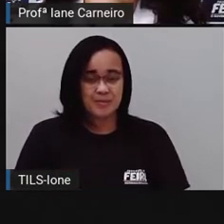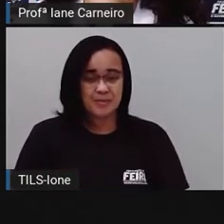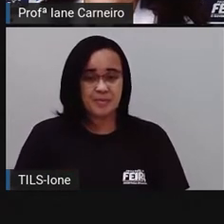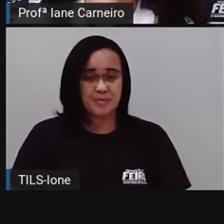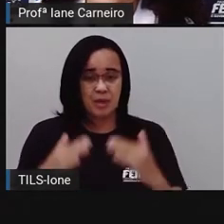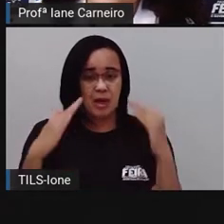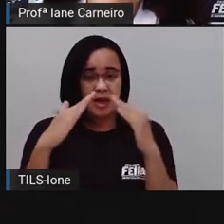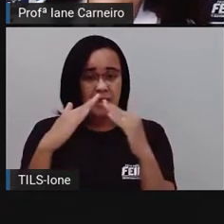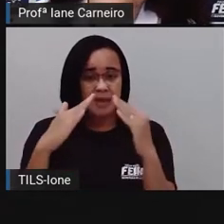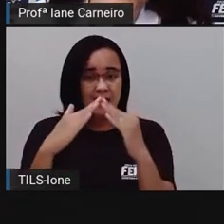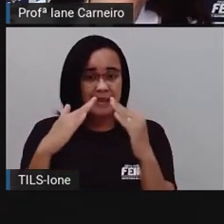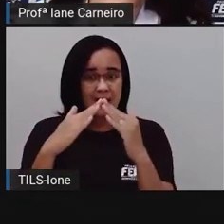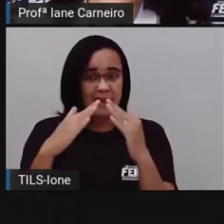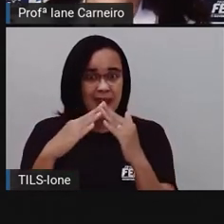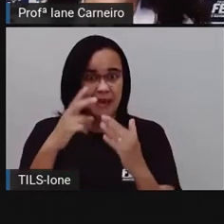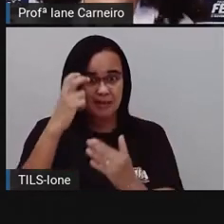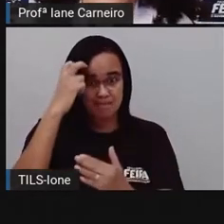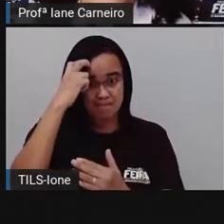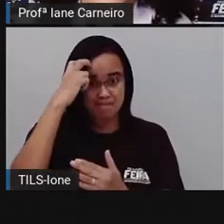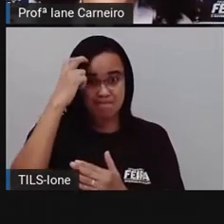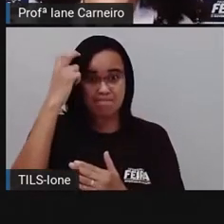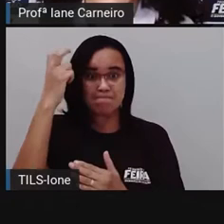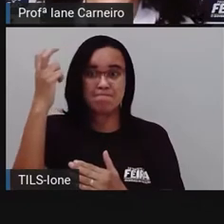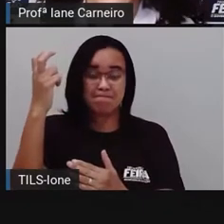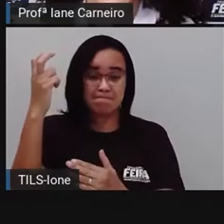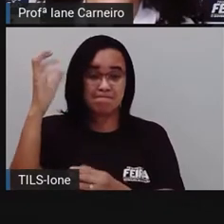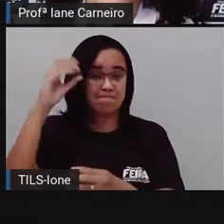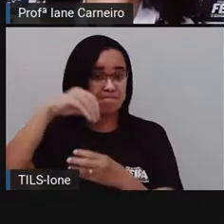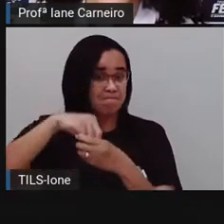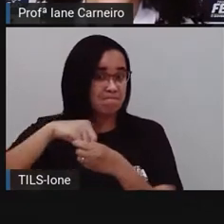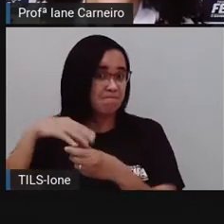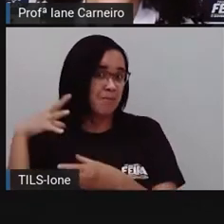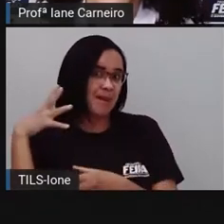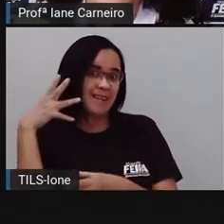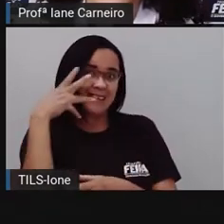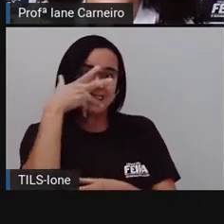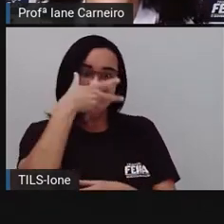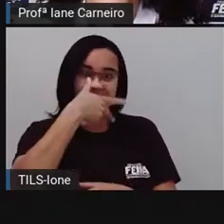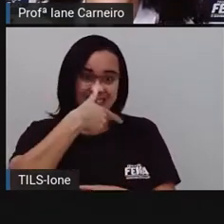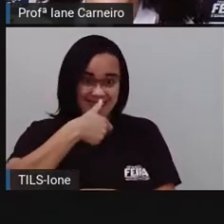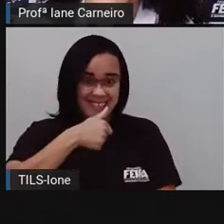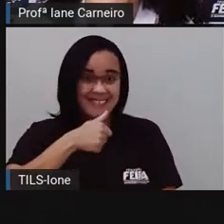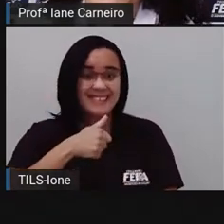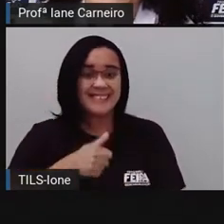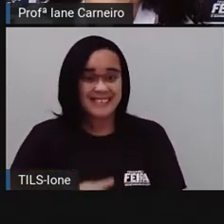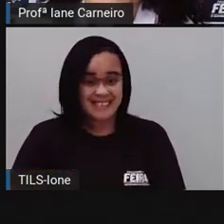casa inteligente e bela. Casa do João de Barro.